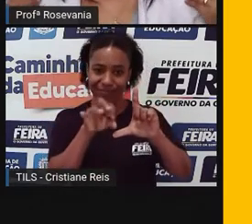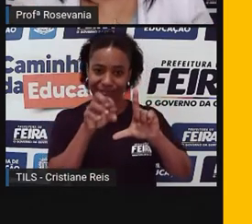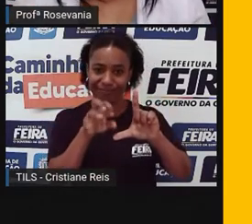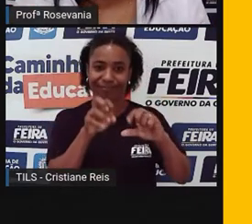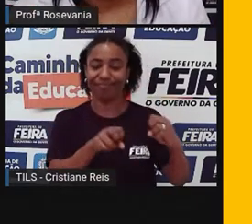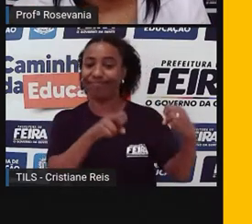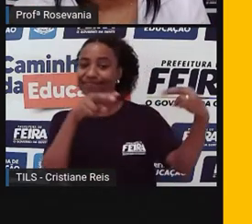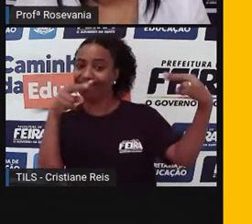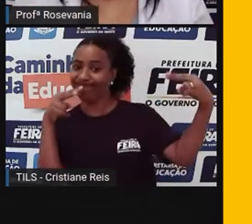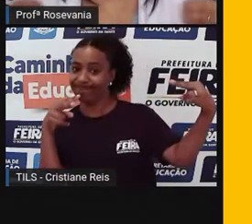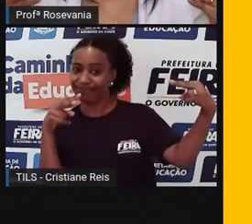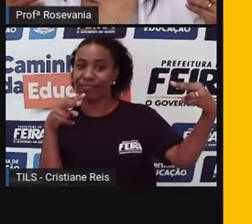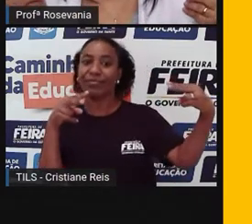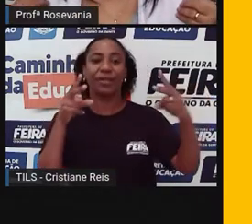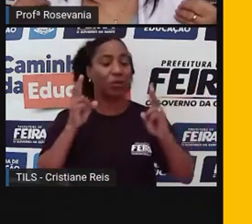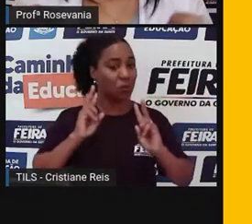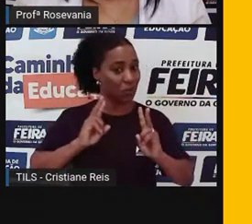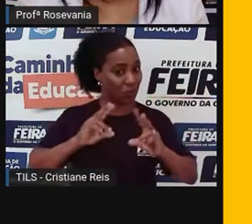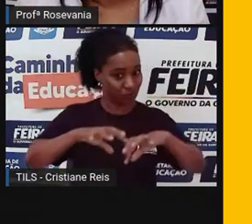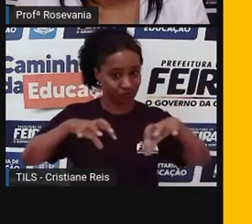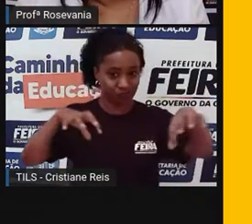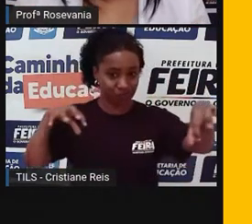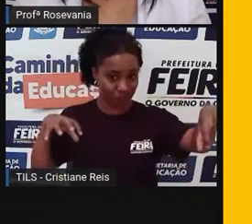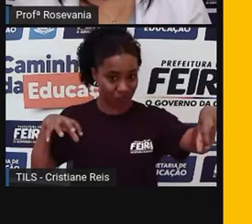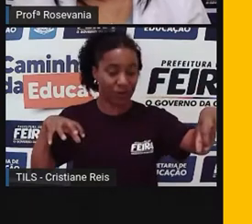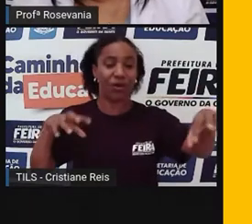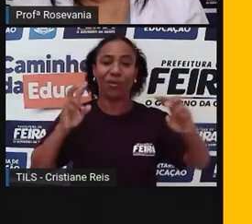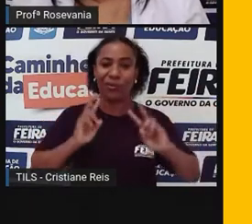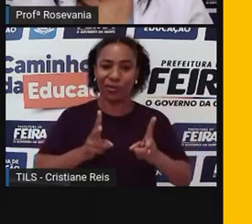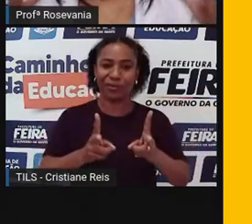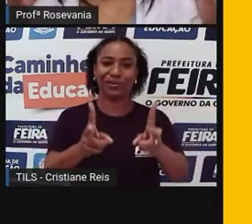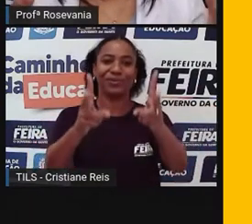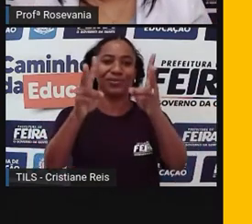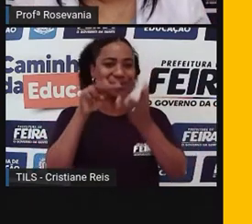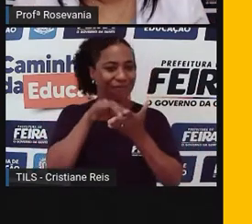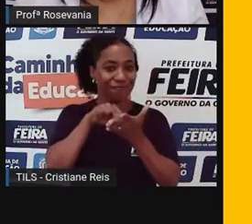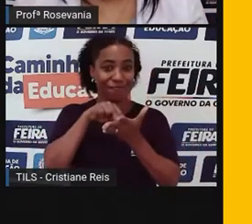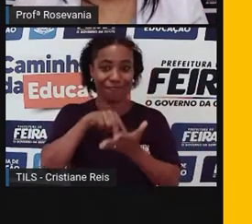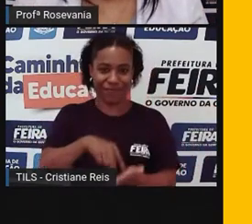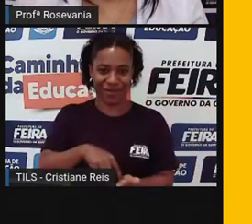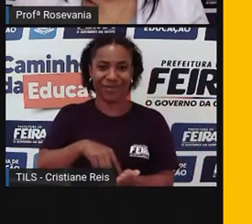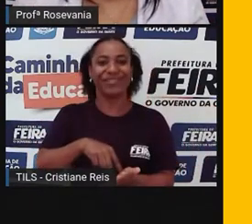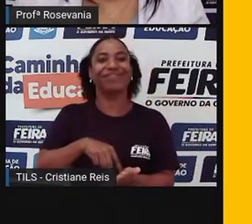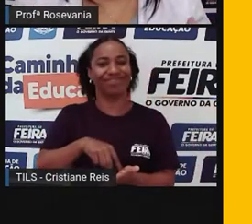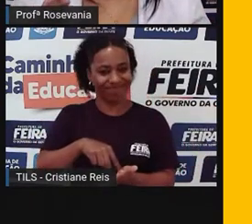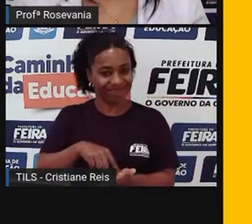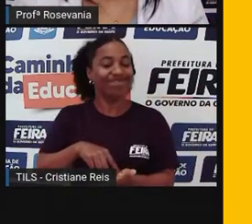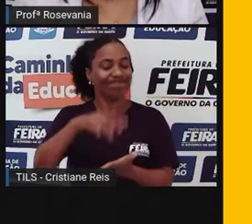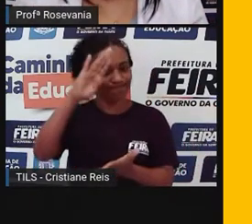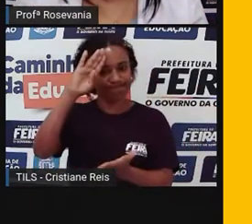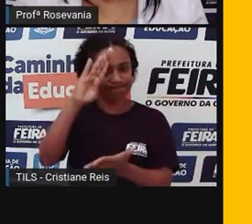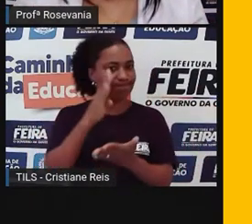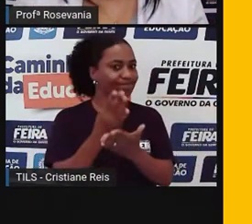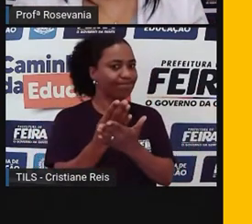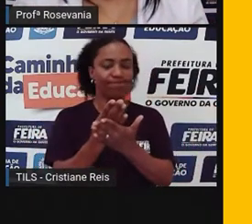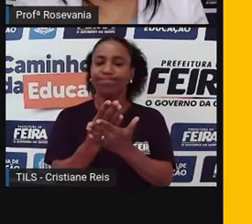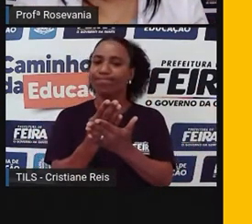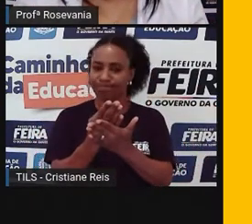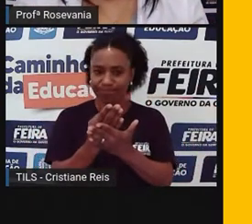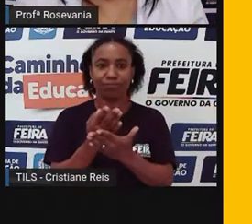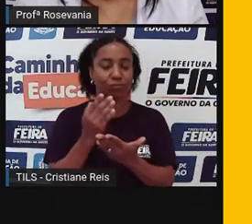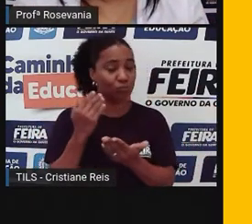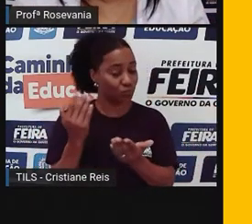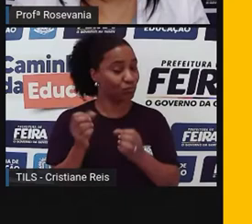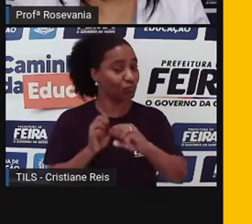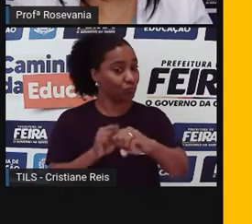você continue, pra que você resista confiante, porque como a própria frase tá dizendo, a educação é a